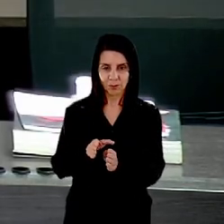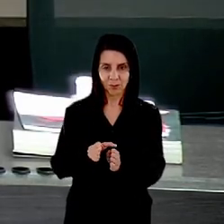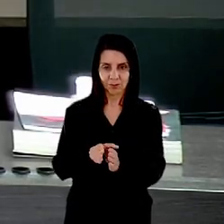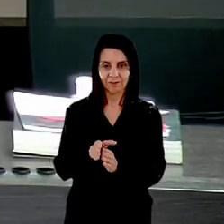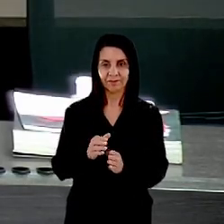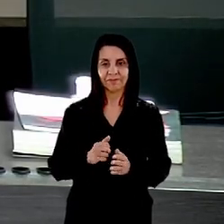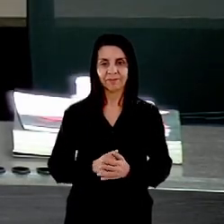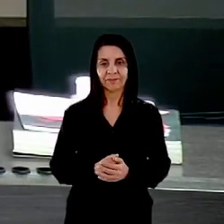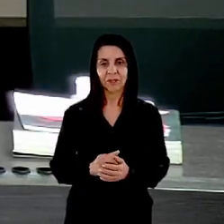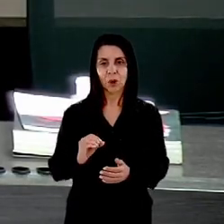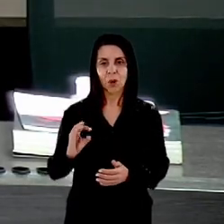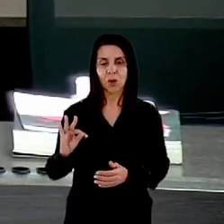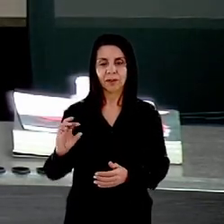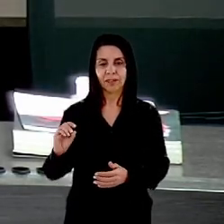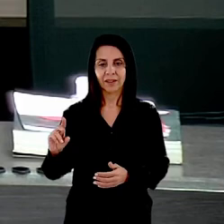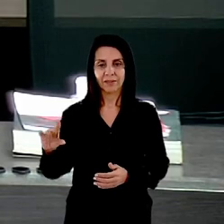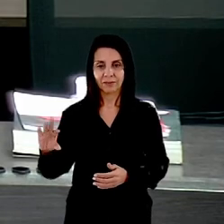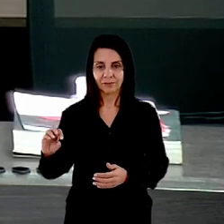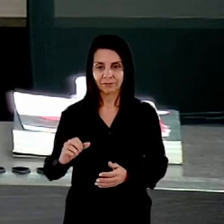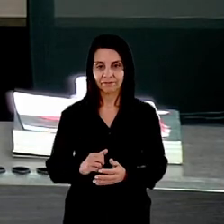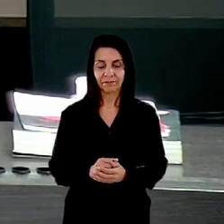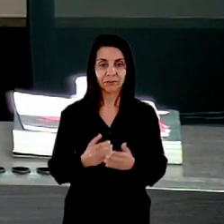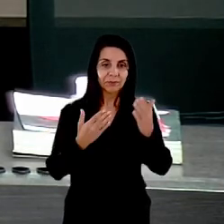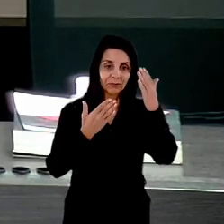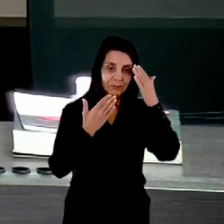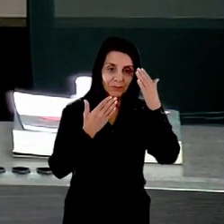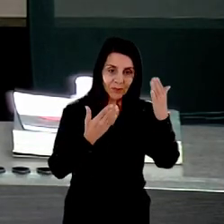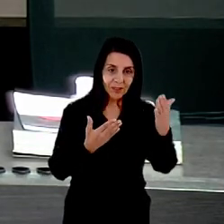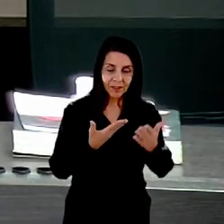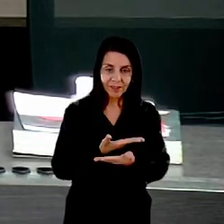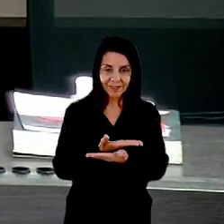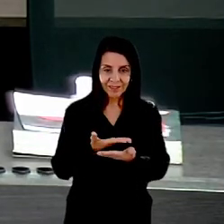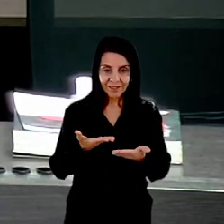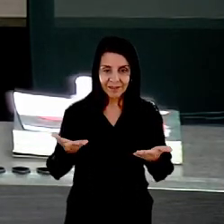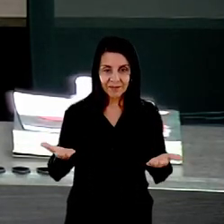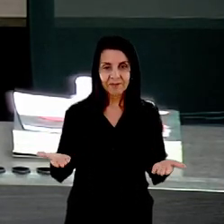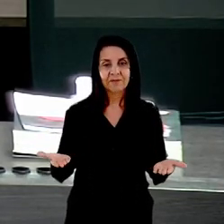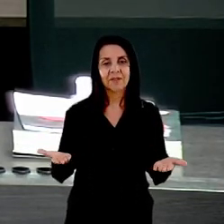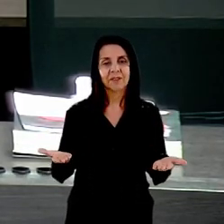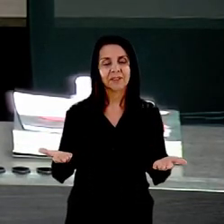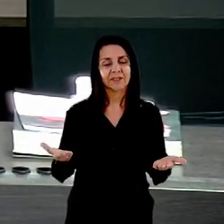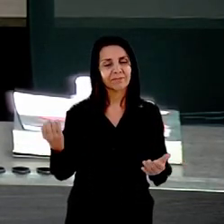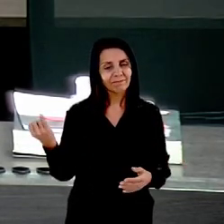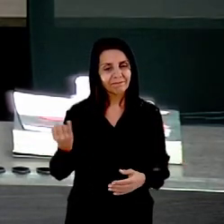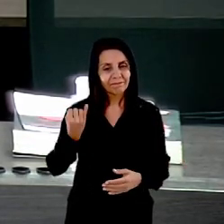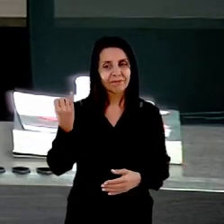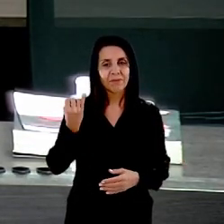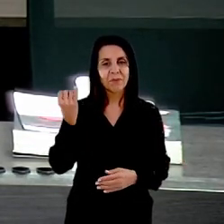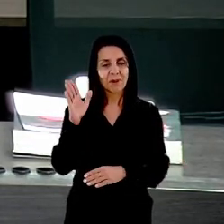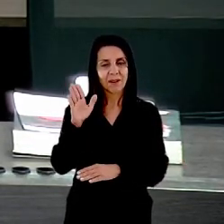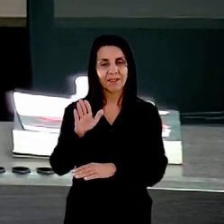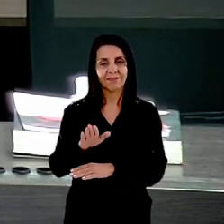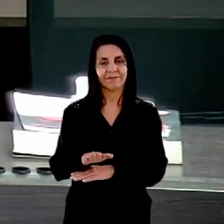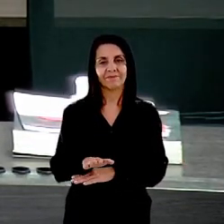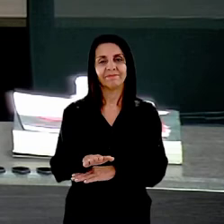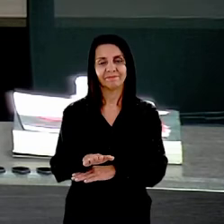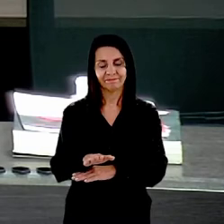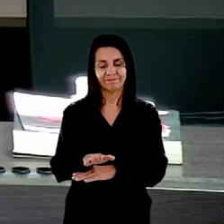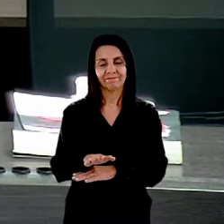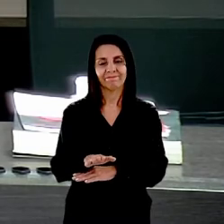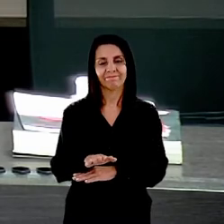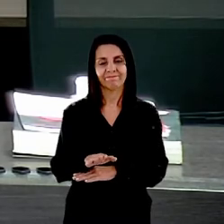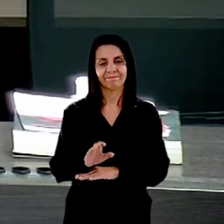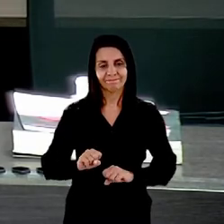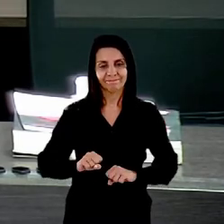eu quero agradecer a todas as senhoras e senhores pela participação nesta tarde que foi muito importante para o combate